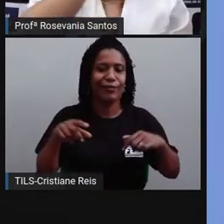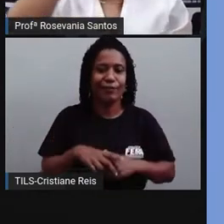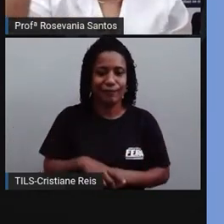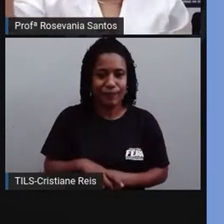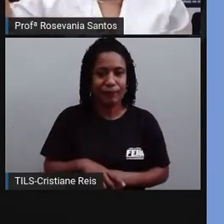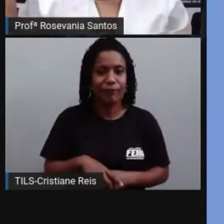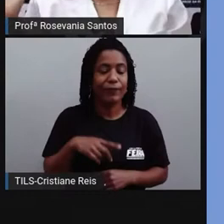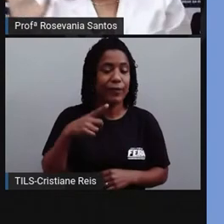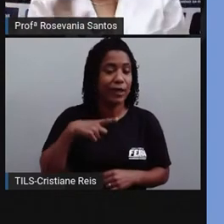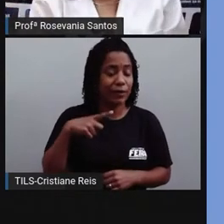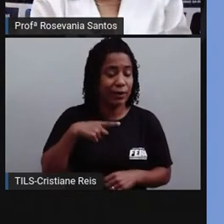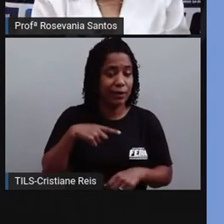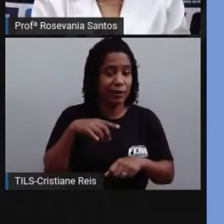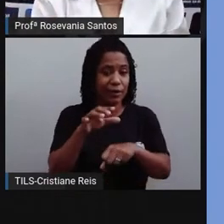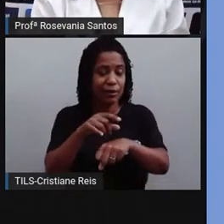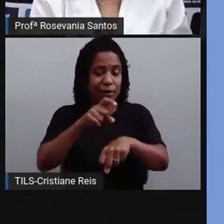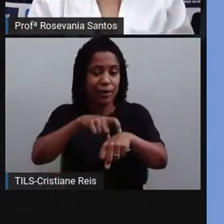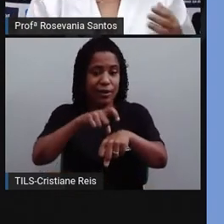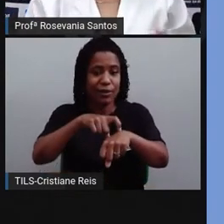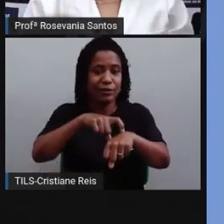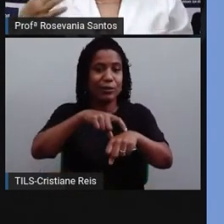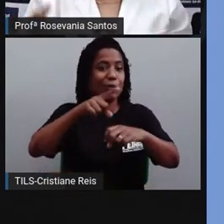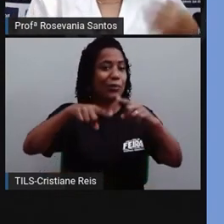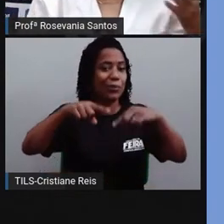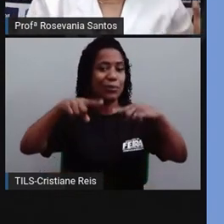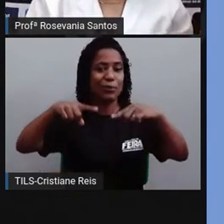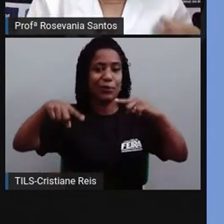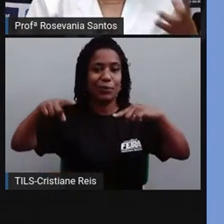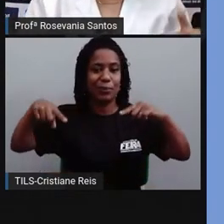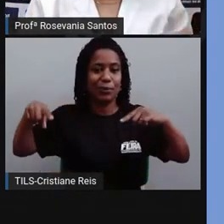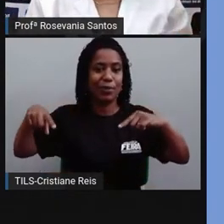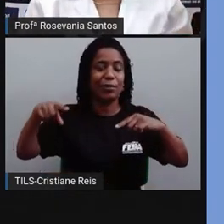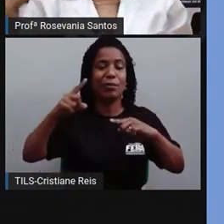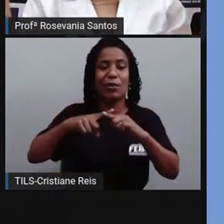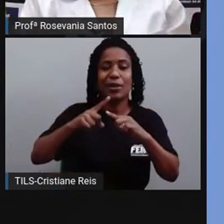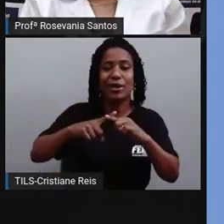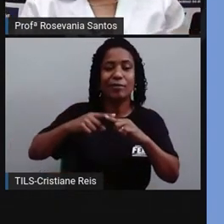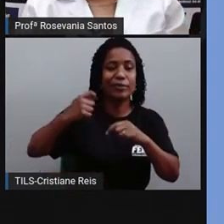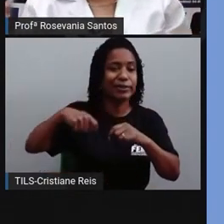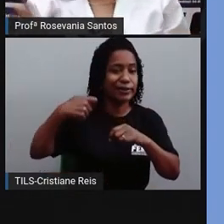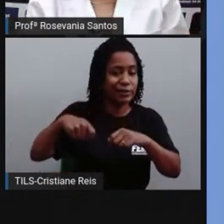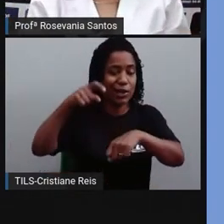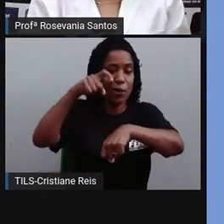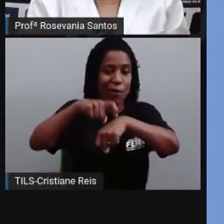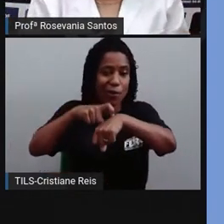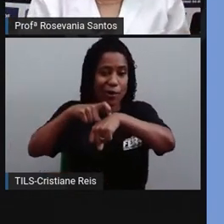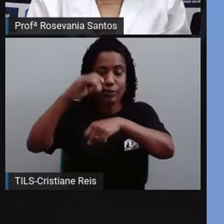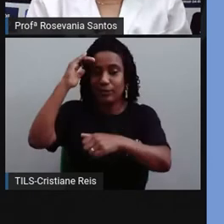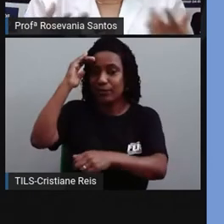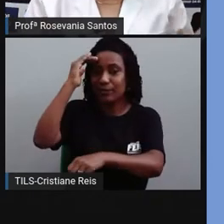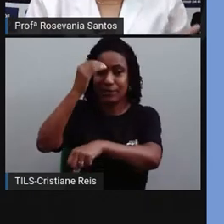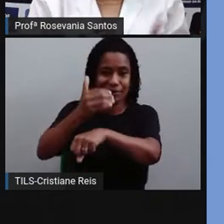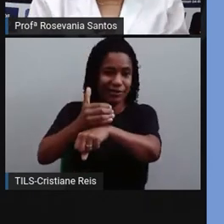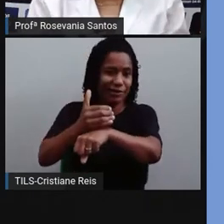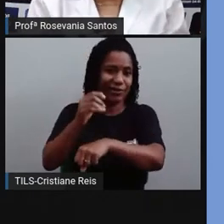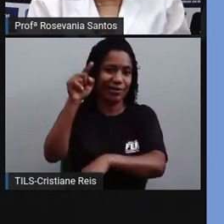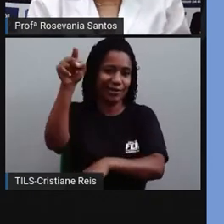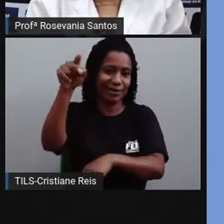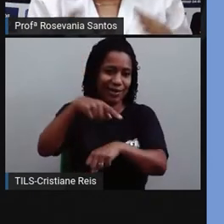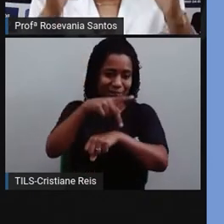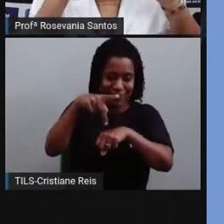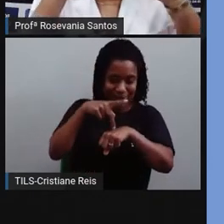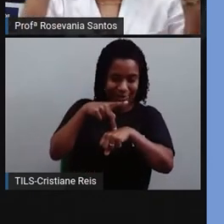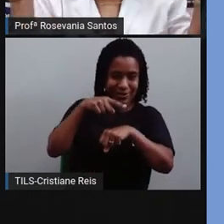relógios quase que praticamente do mundo inteiro, porque eles precisam fazer as transações dentro do horário de funcionamento dessas bolsas de